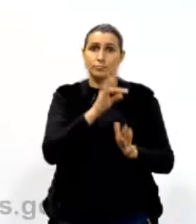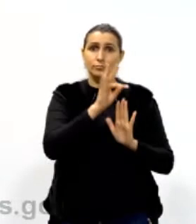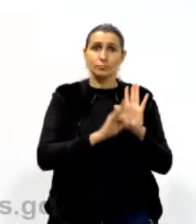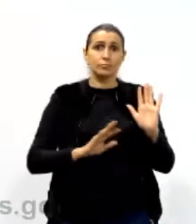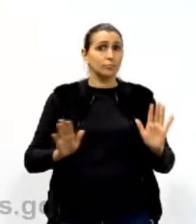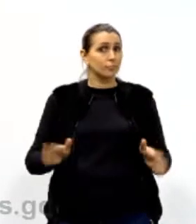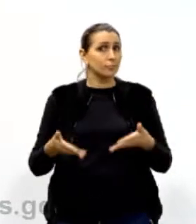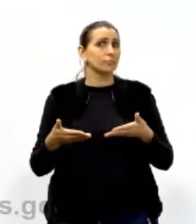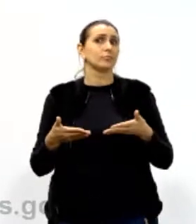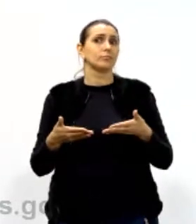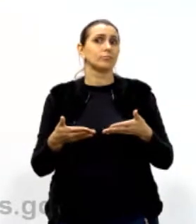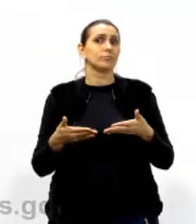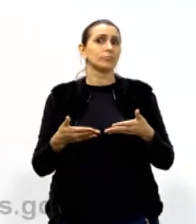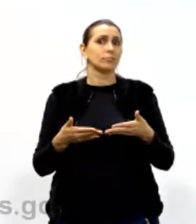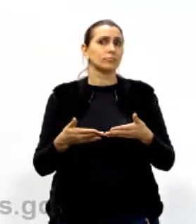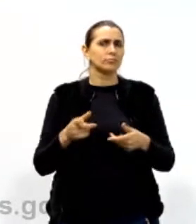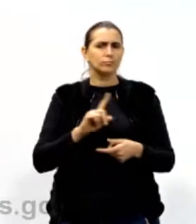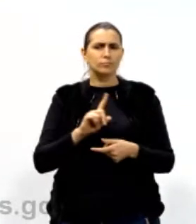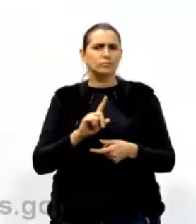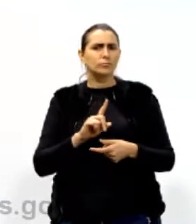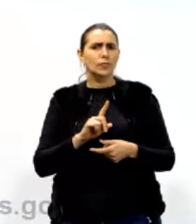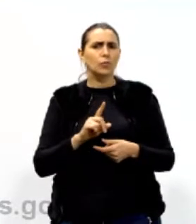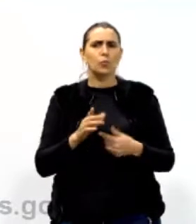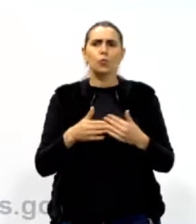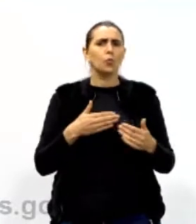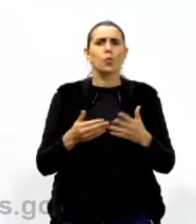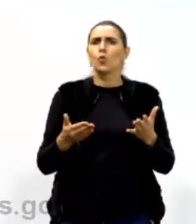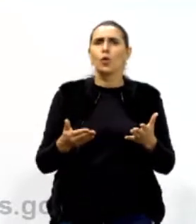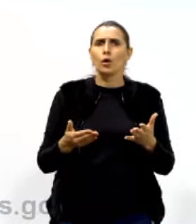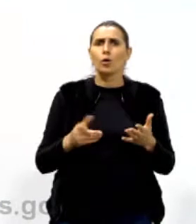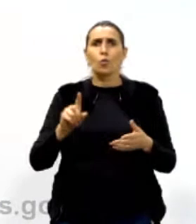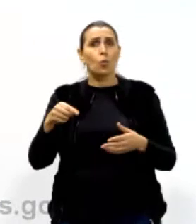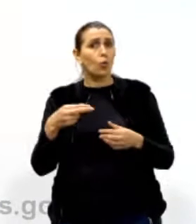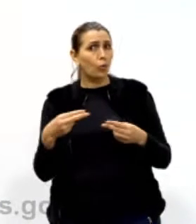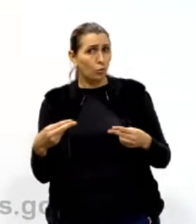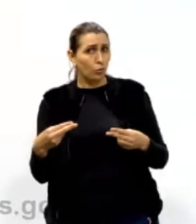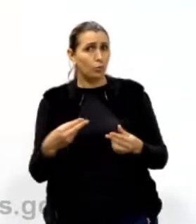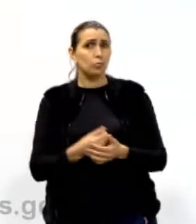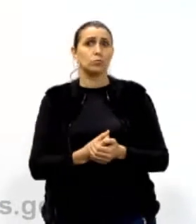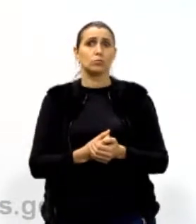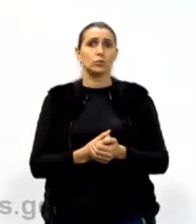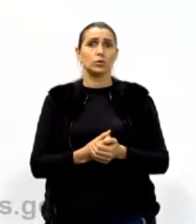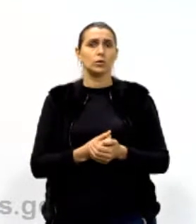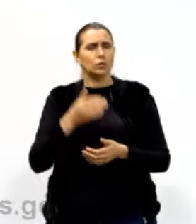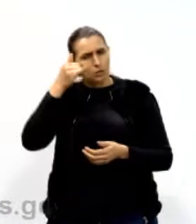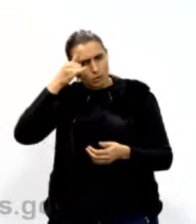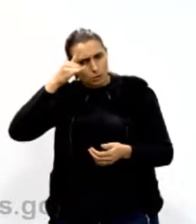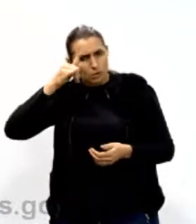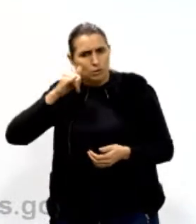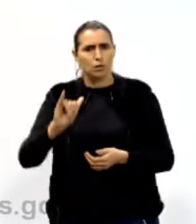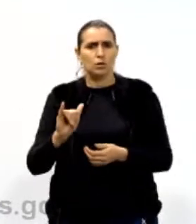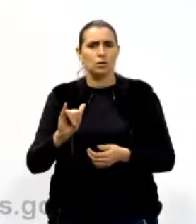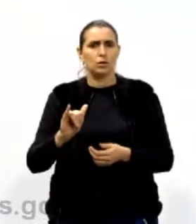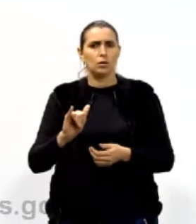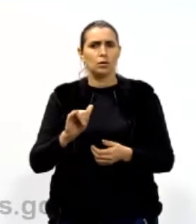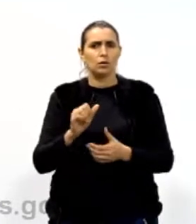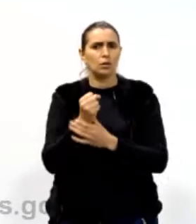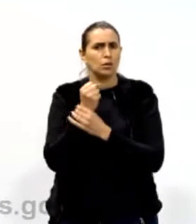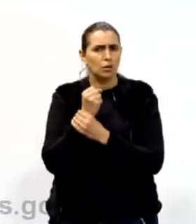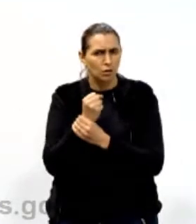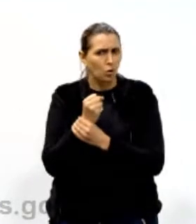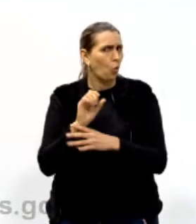motivador ali, gente, ele não está ali por acaso. Outra coisa, evite ficar preso